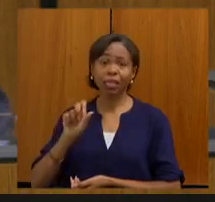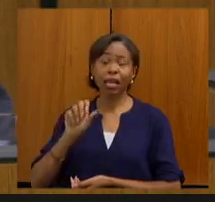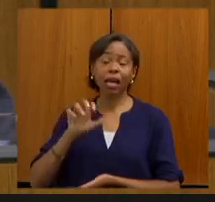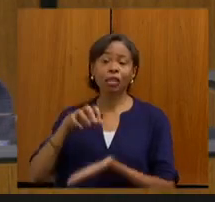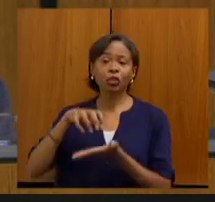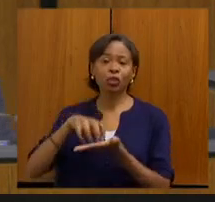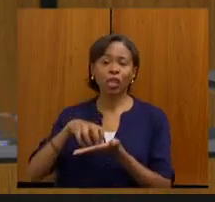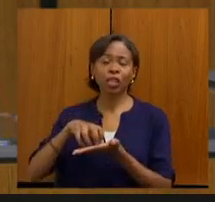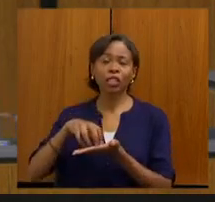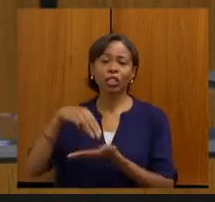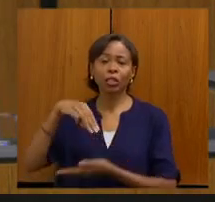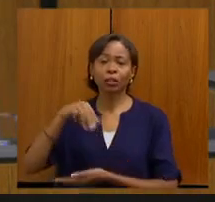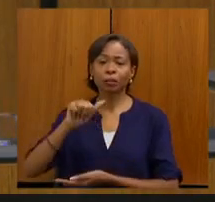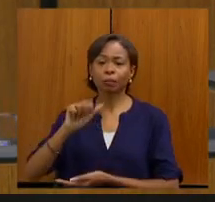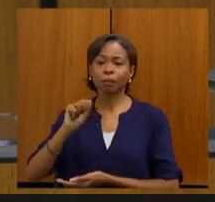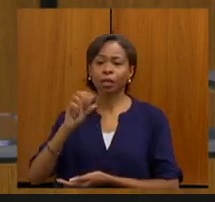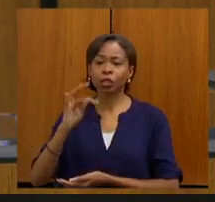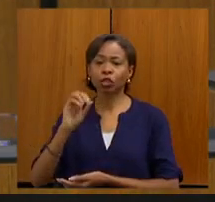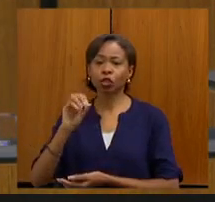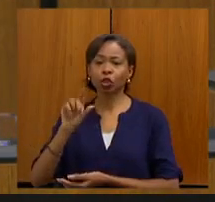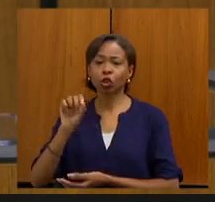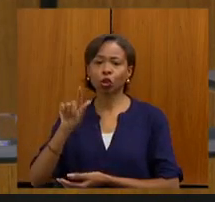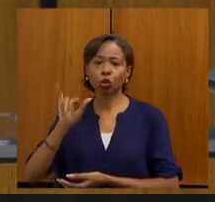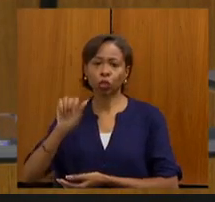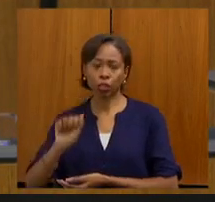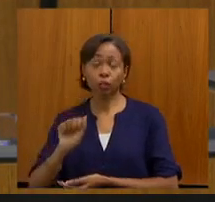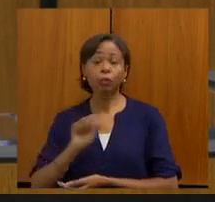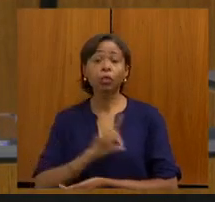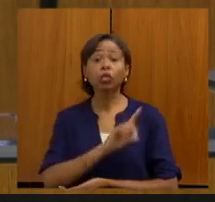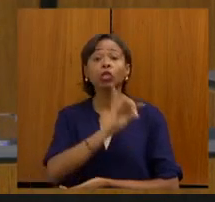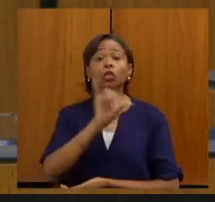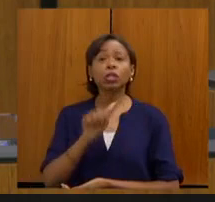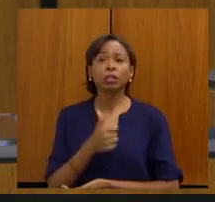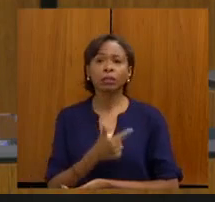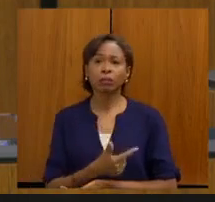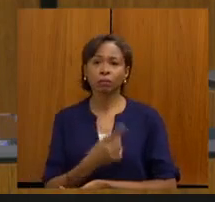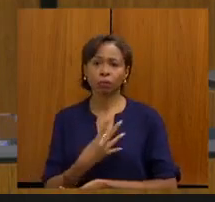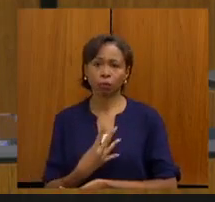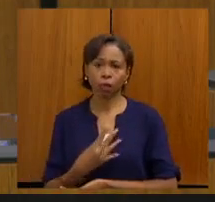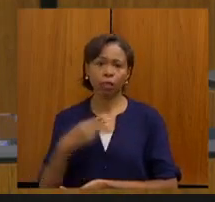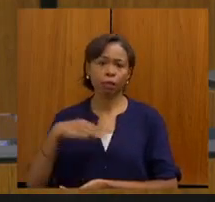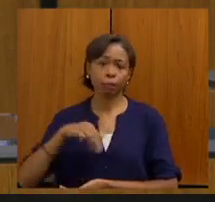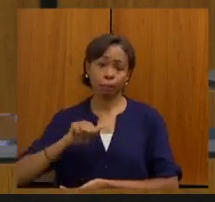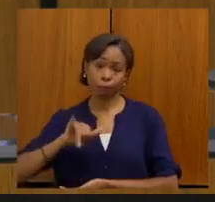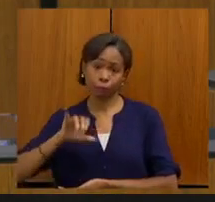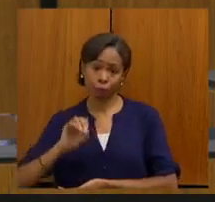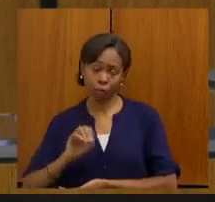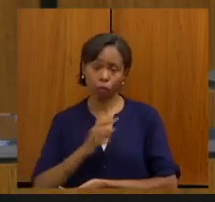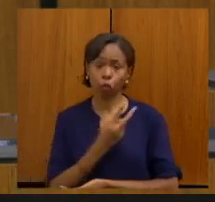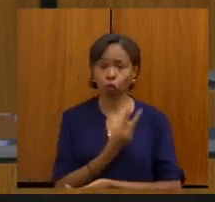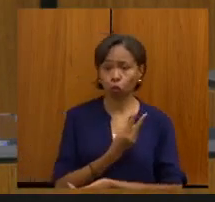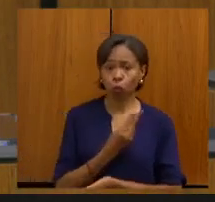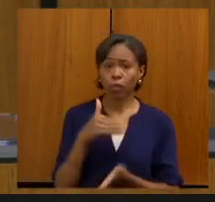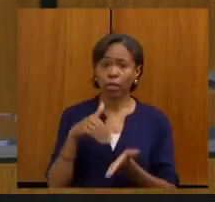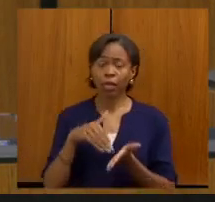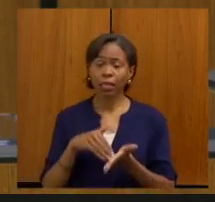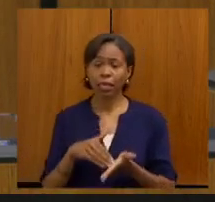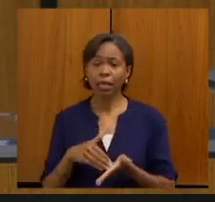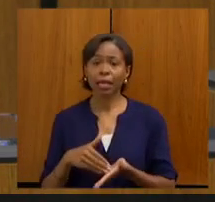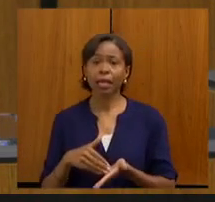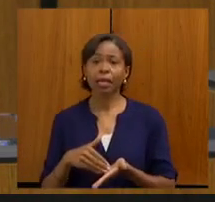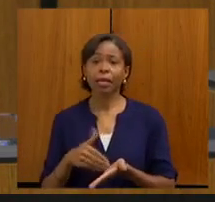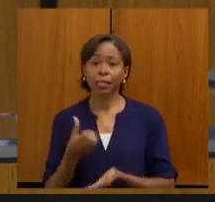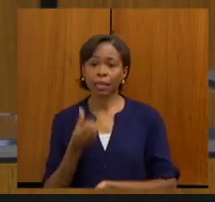apresentação. No dia 24 de maio, agora das 14 às 18 horas, nós